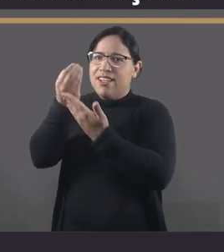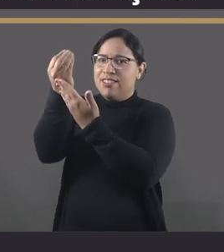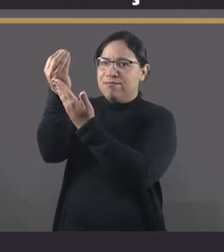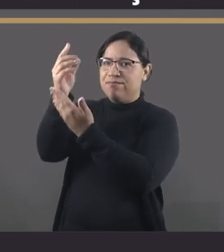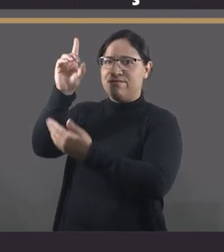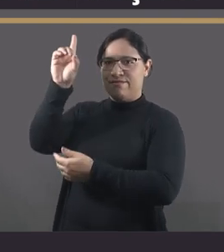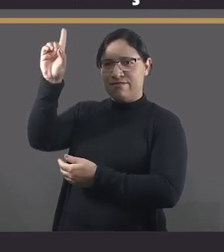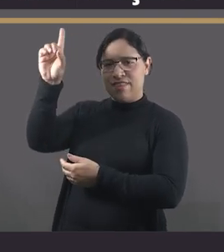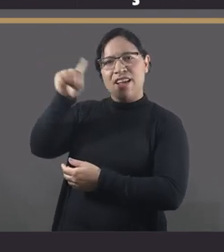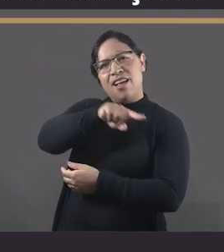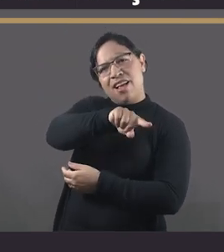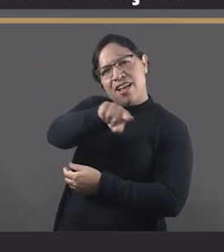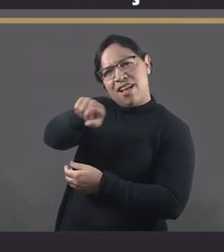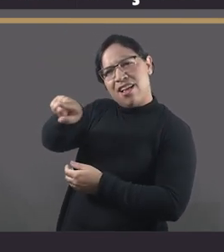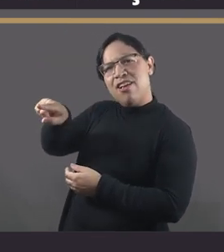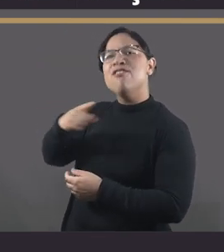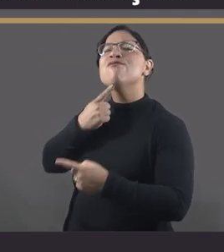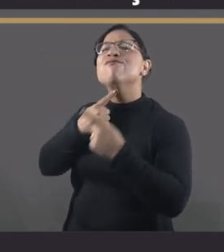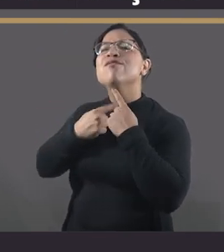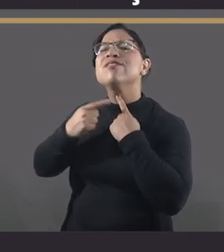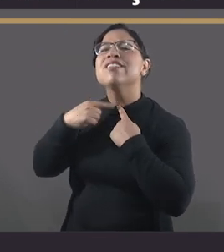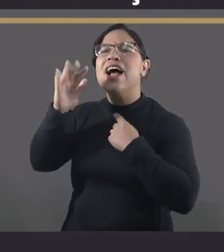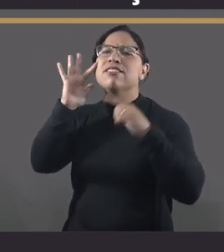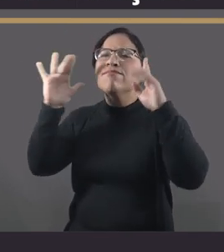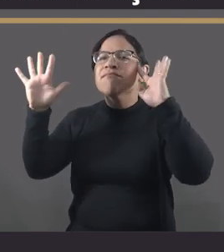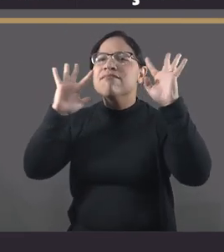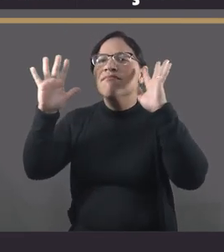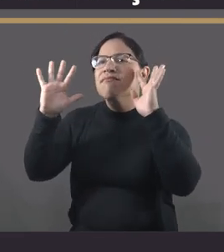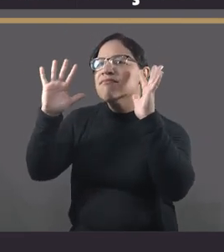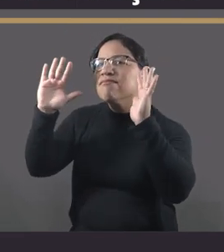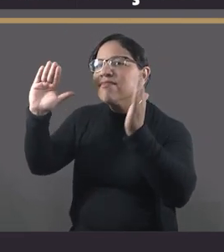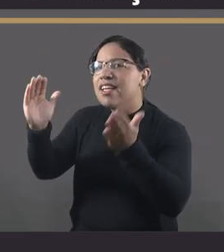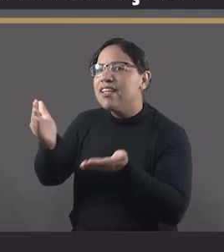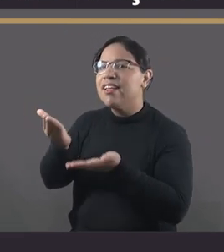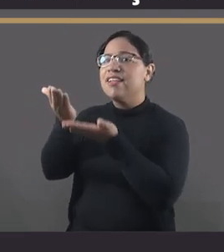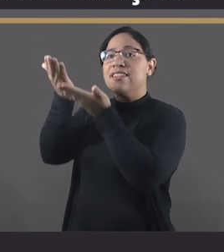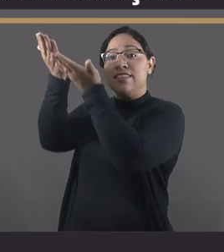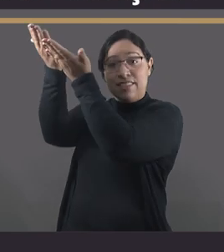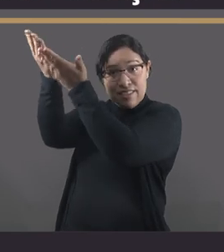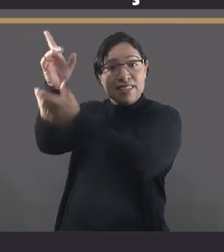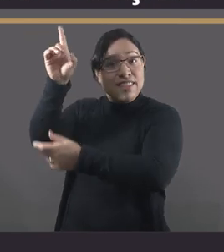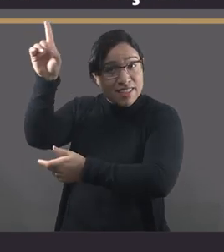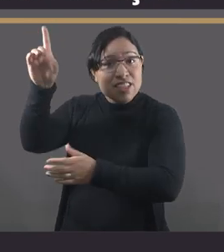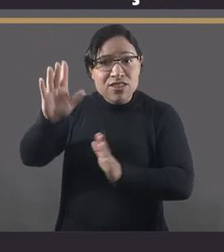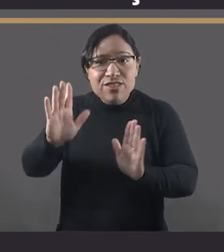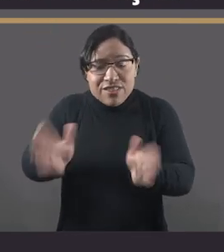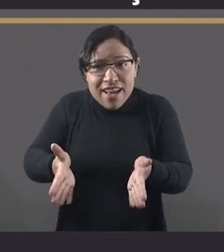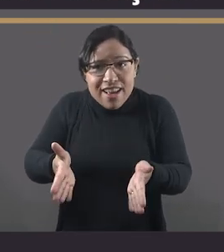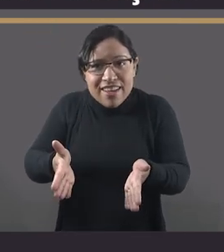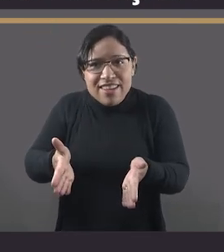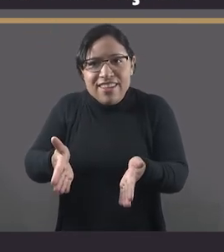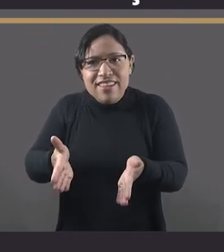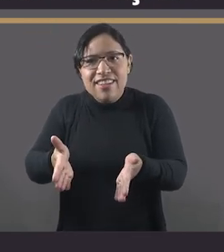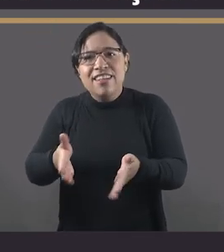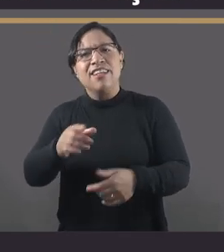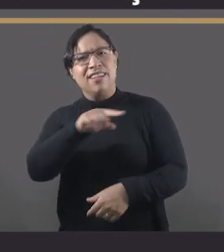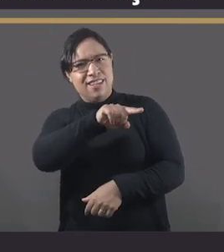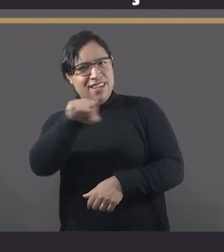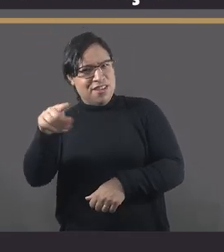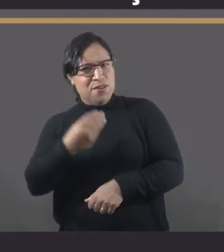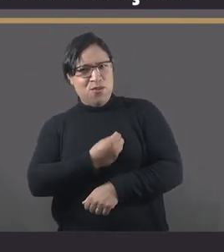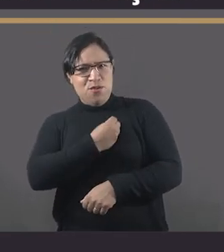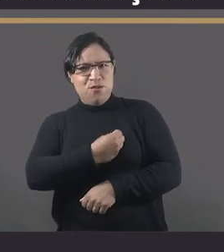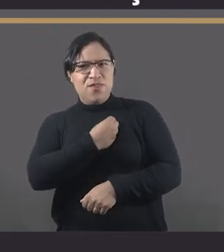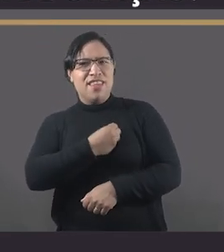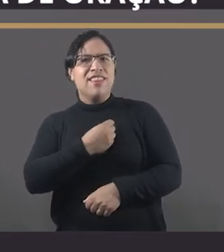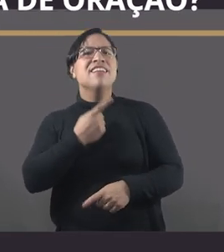a sua vida e as suas vontades à vontade do Senhor? Você tem caminhado para realizar nas suas vidas não os seus próprios desejos,